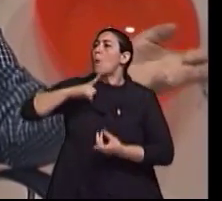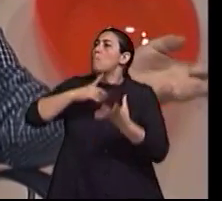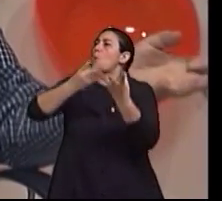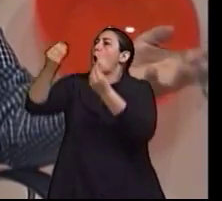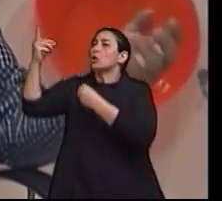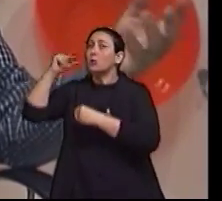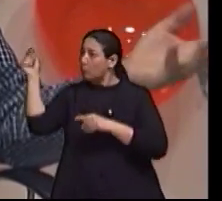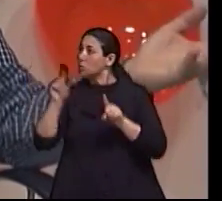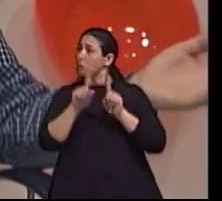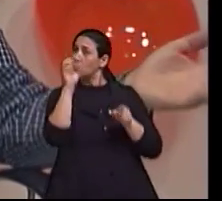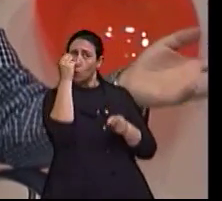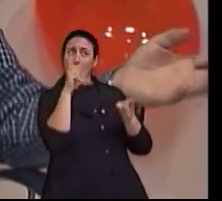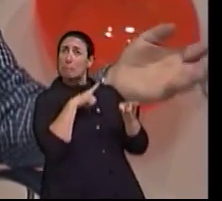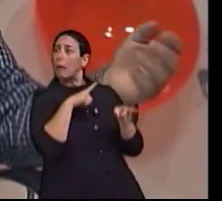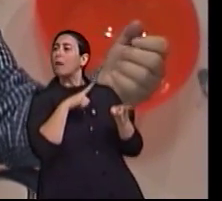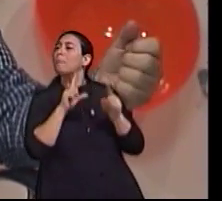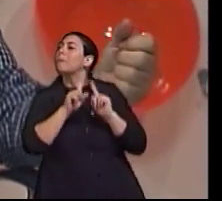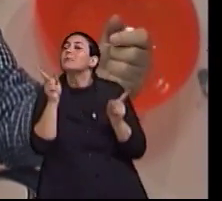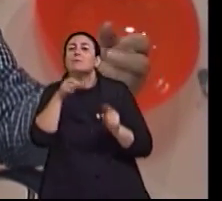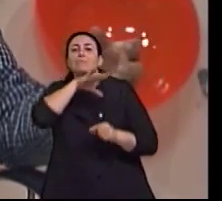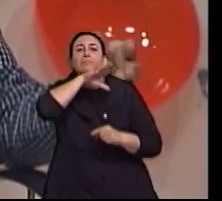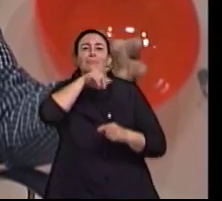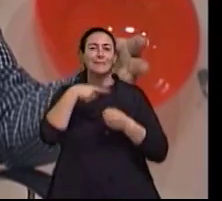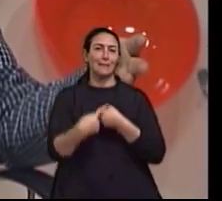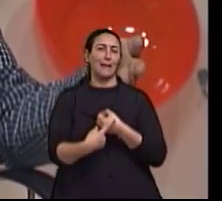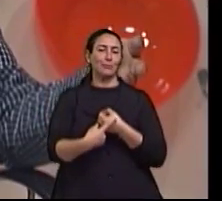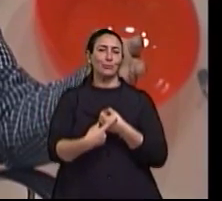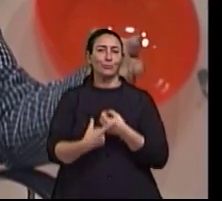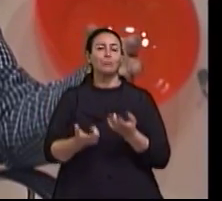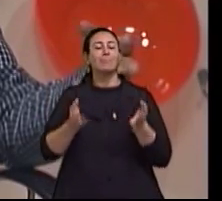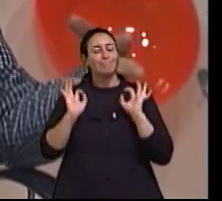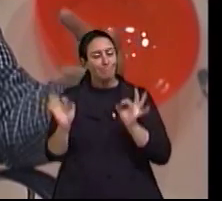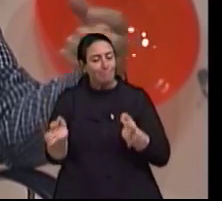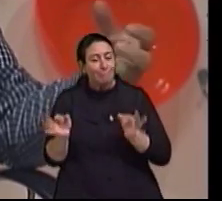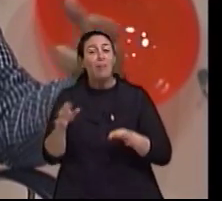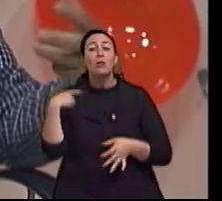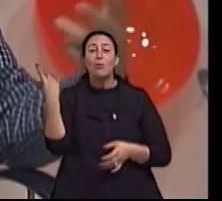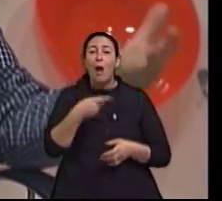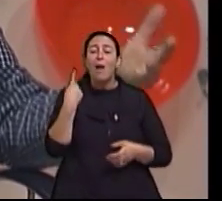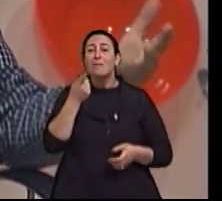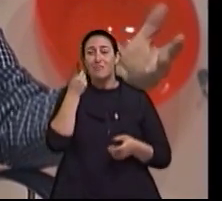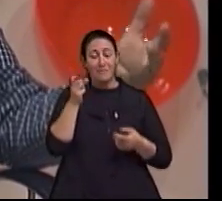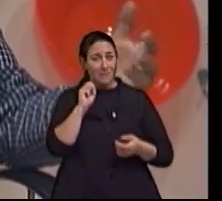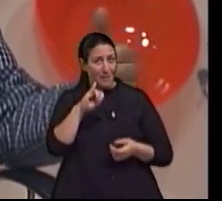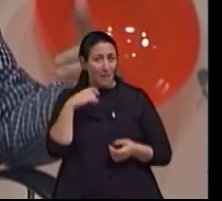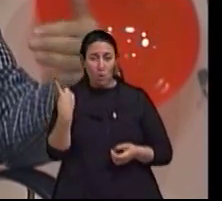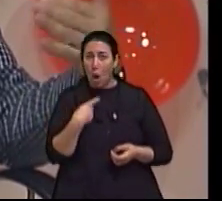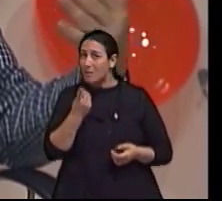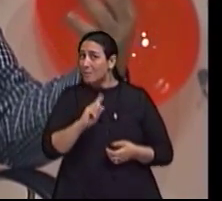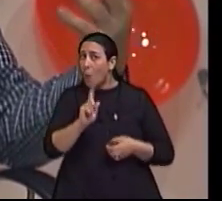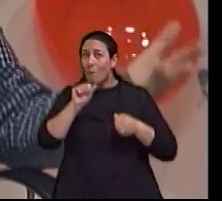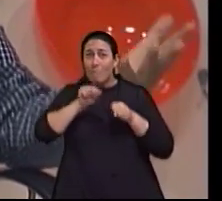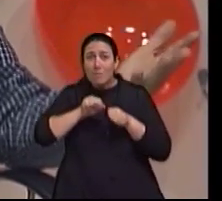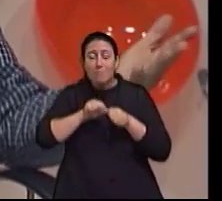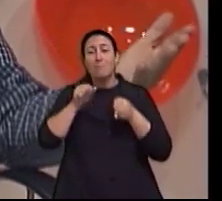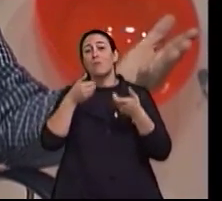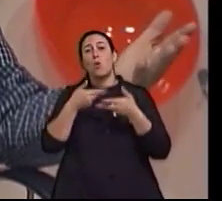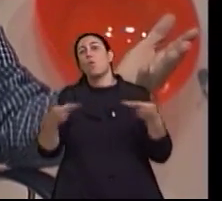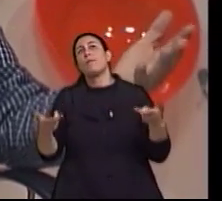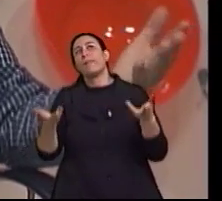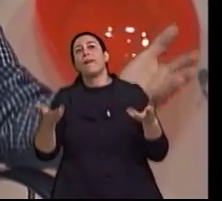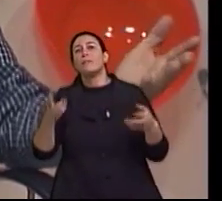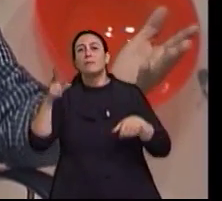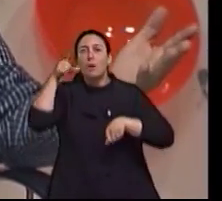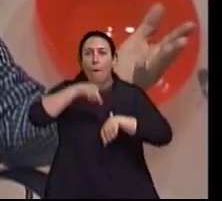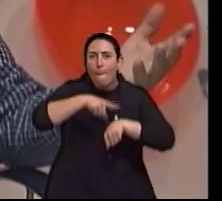também uma questão, infelizmente, não é? Se nós não criarmos mecanismos para fora da